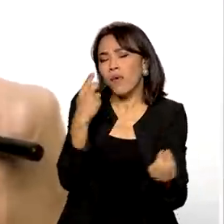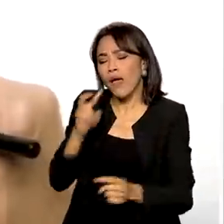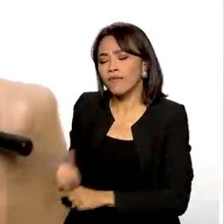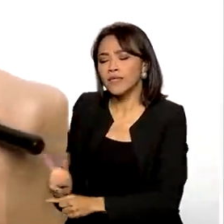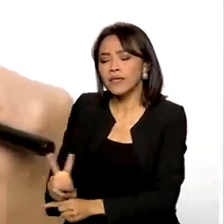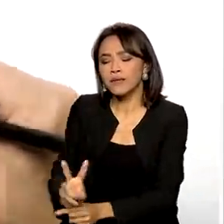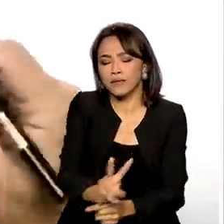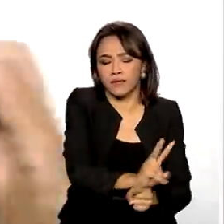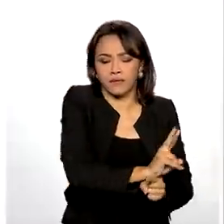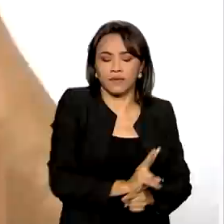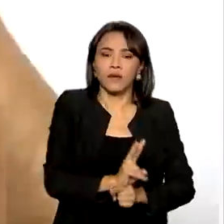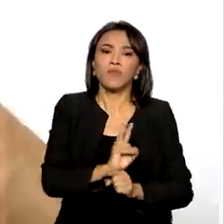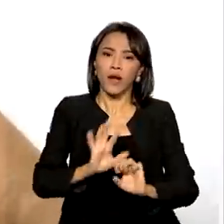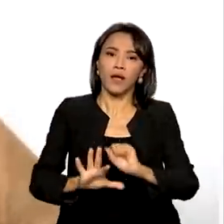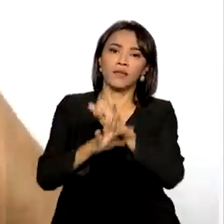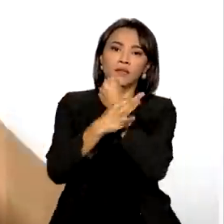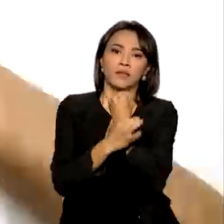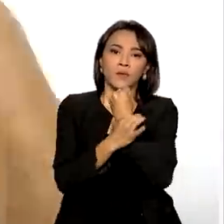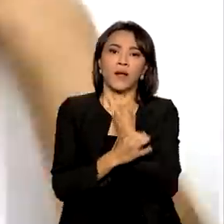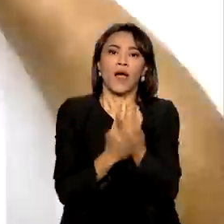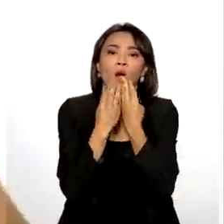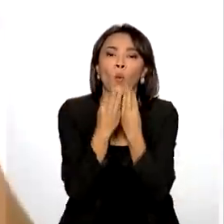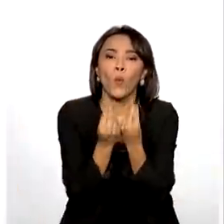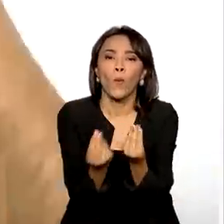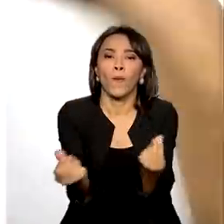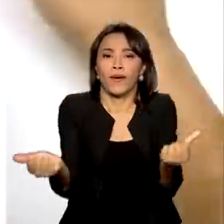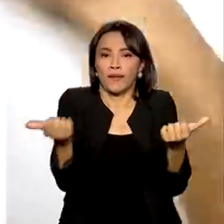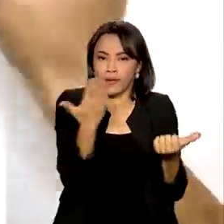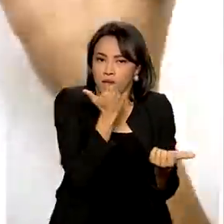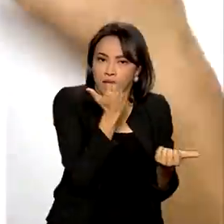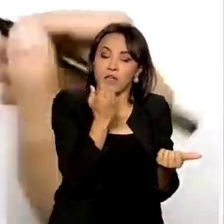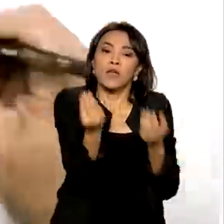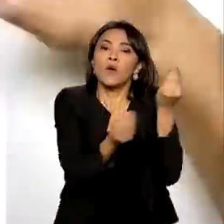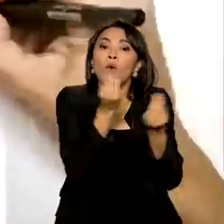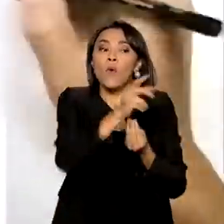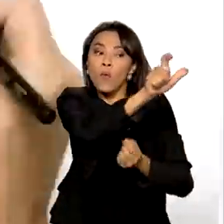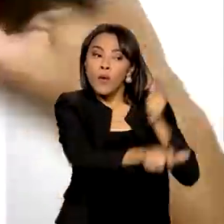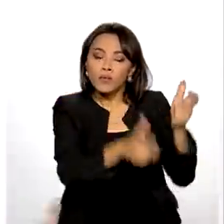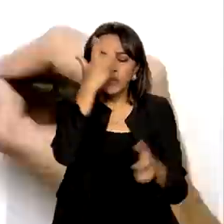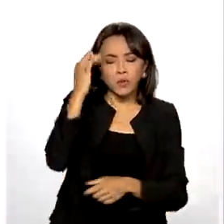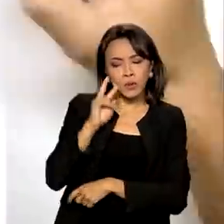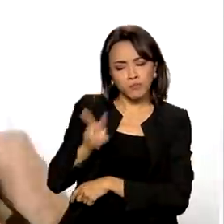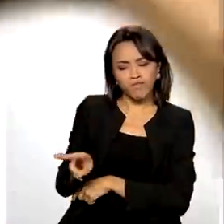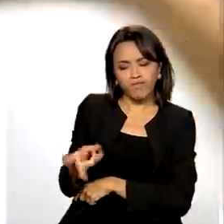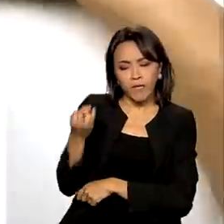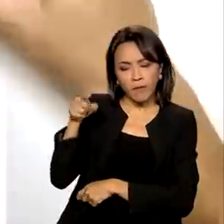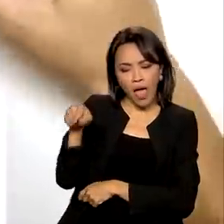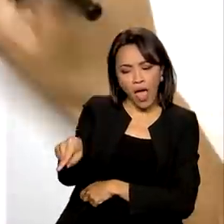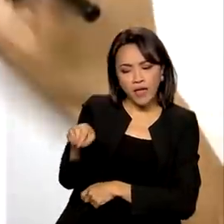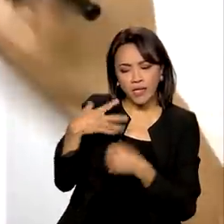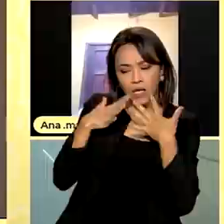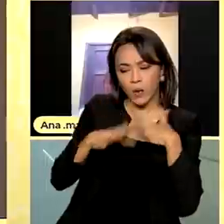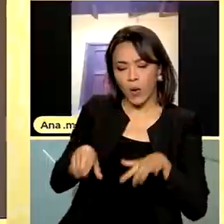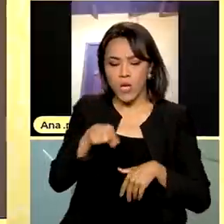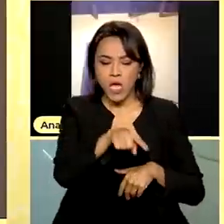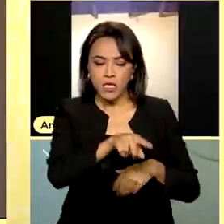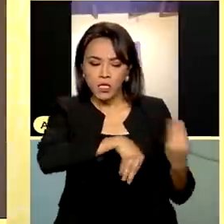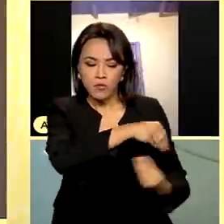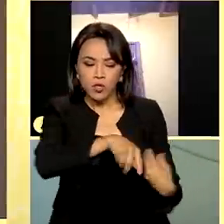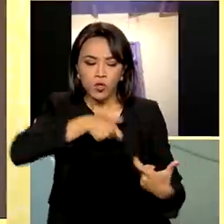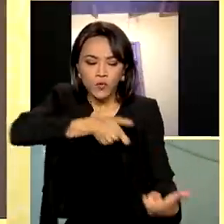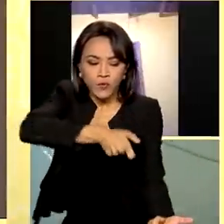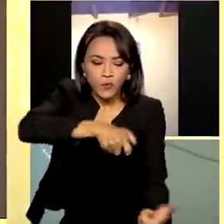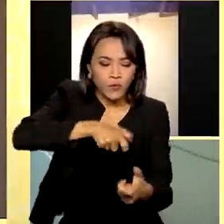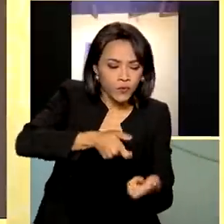e controle para garantir a qualidade e como os consumidores podem identificar os orgânicos nos mercados. Todo o